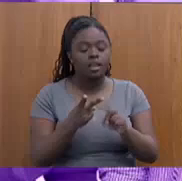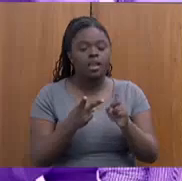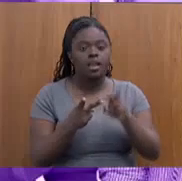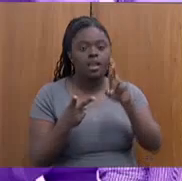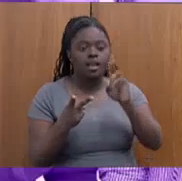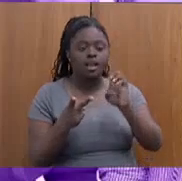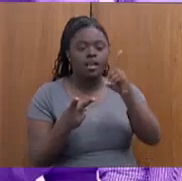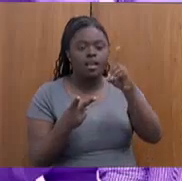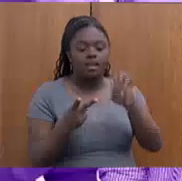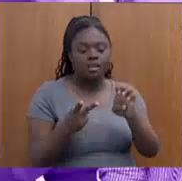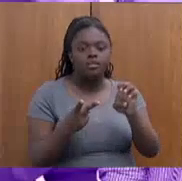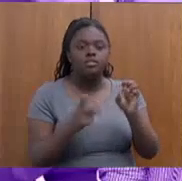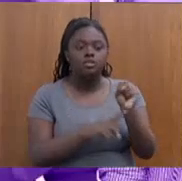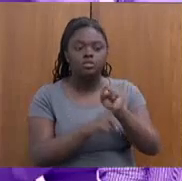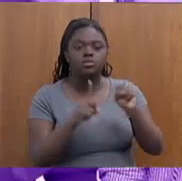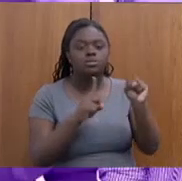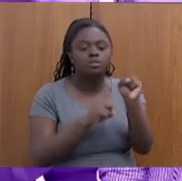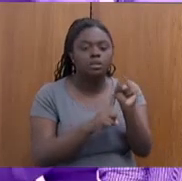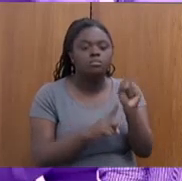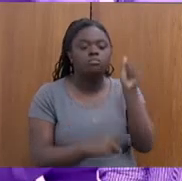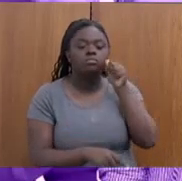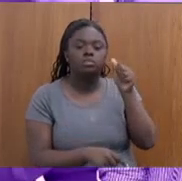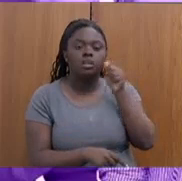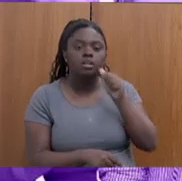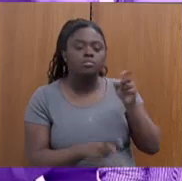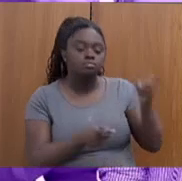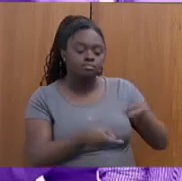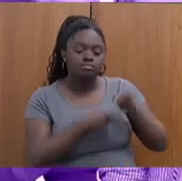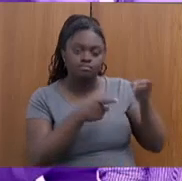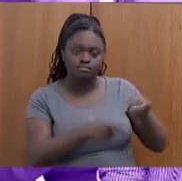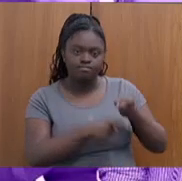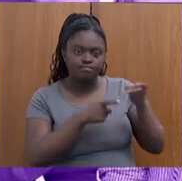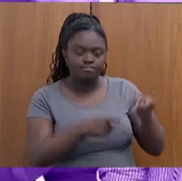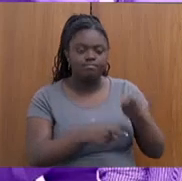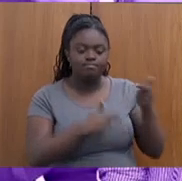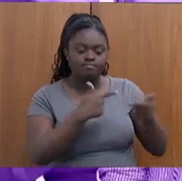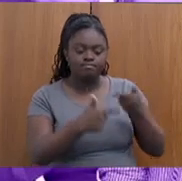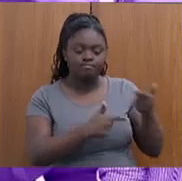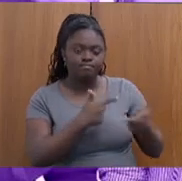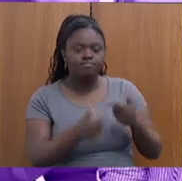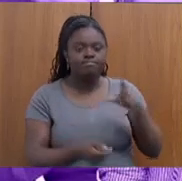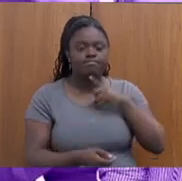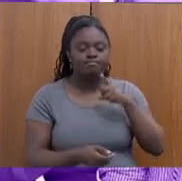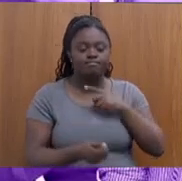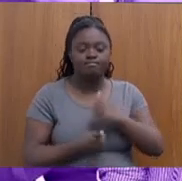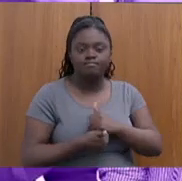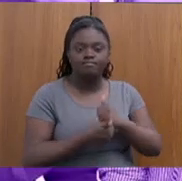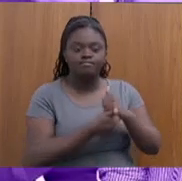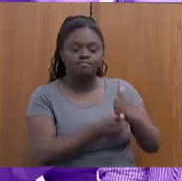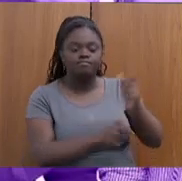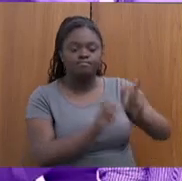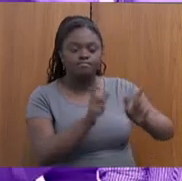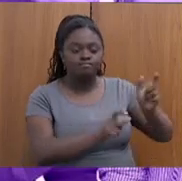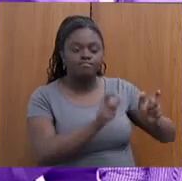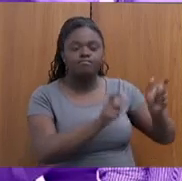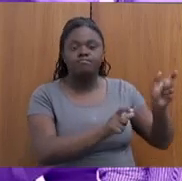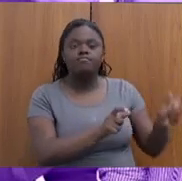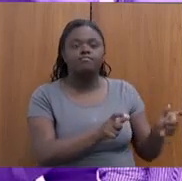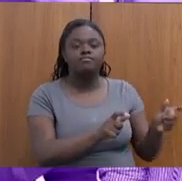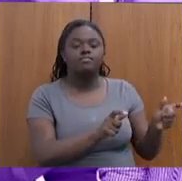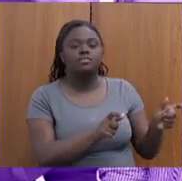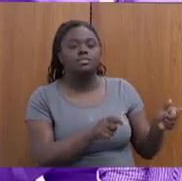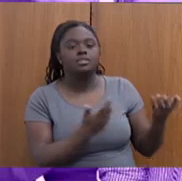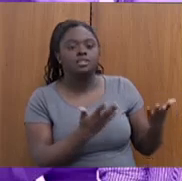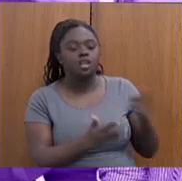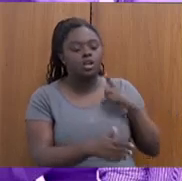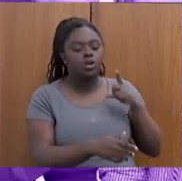para Mulheres Rurais, que tem sempre também um recurso de emenda parlamentar para superação da vulnerabilidade no meio rural,